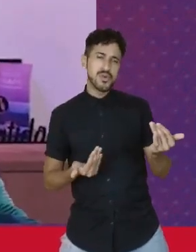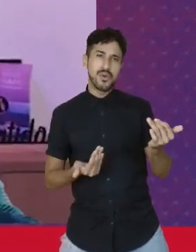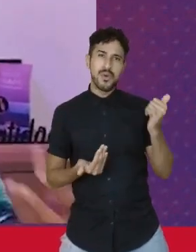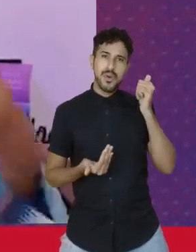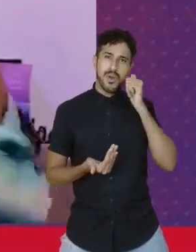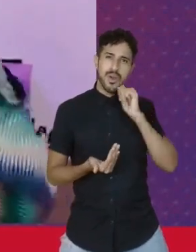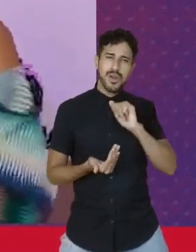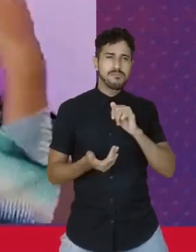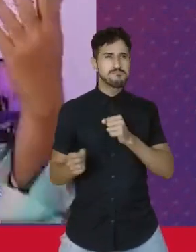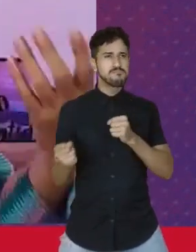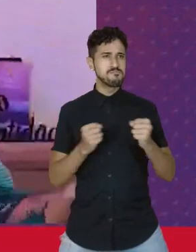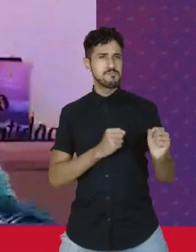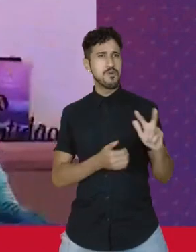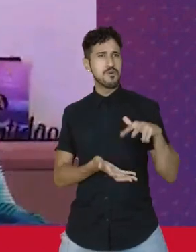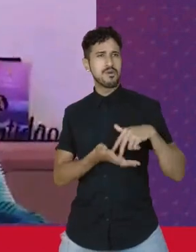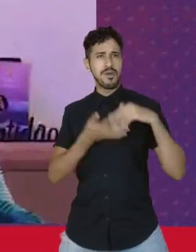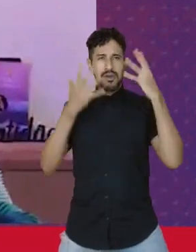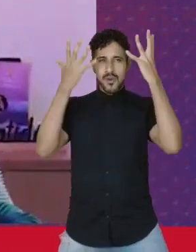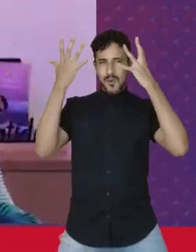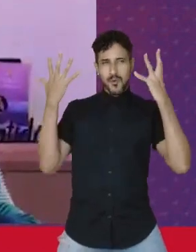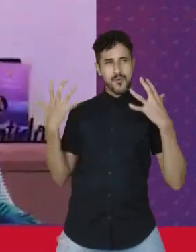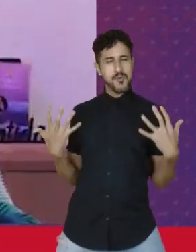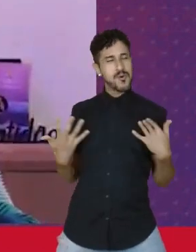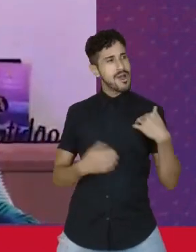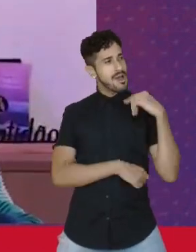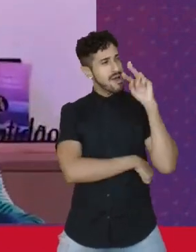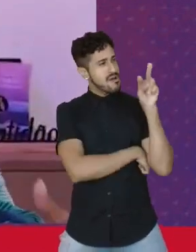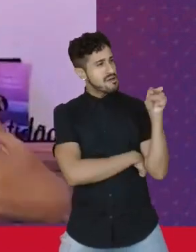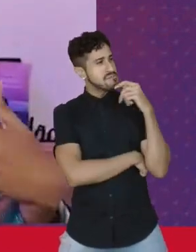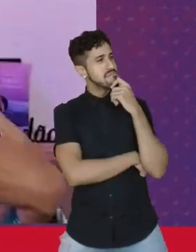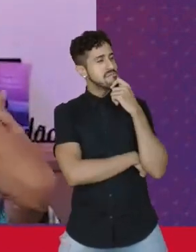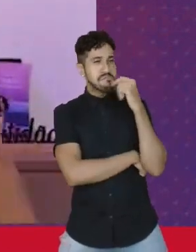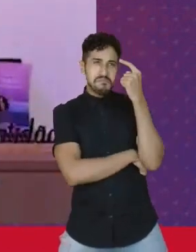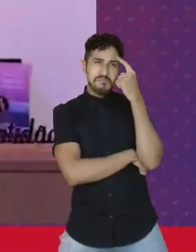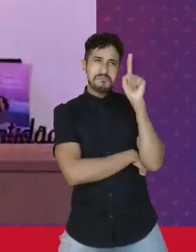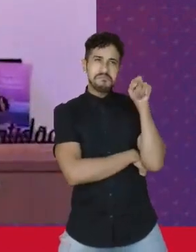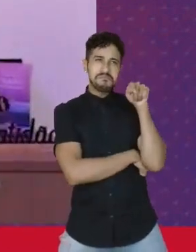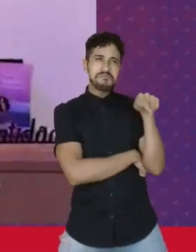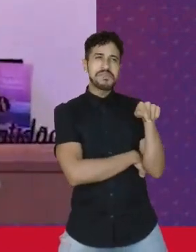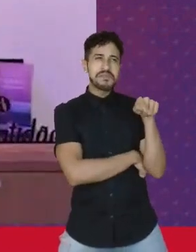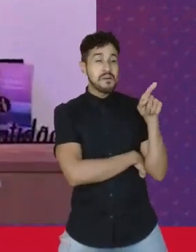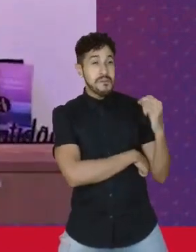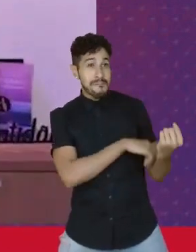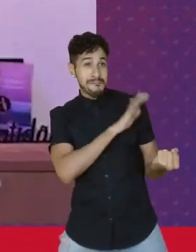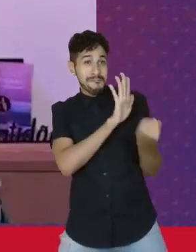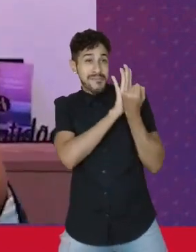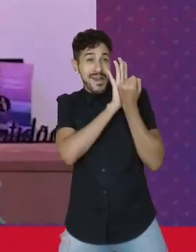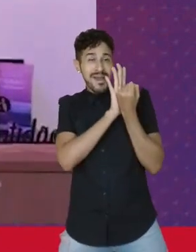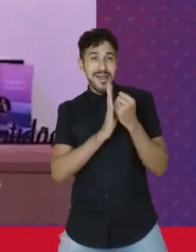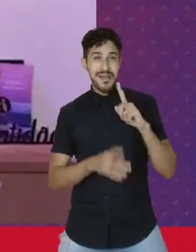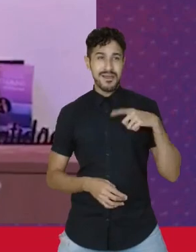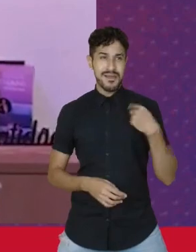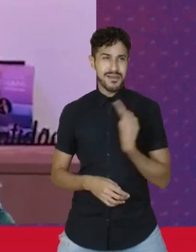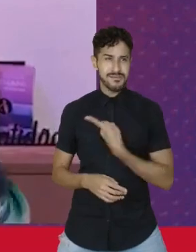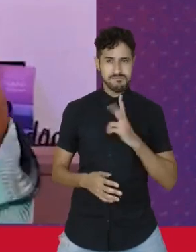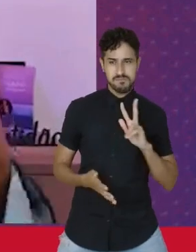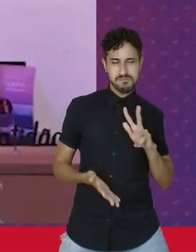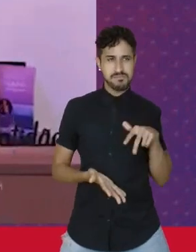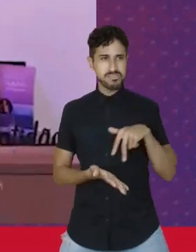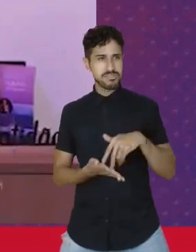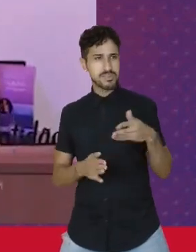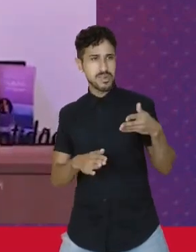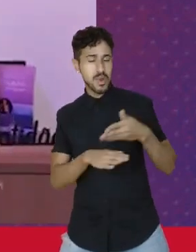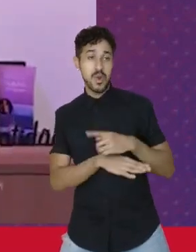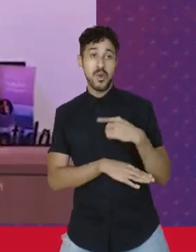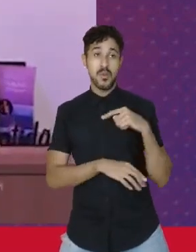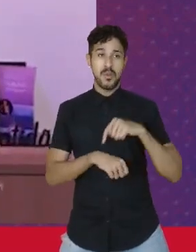empoderada, soltando os cachos, eu pensei, eu acho que o que marca a gente ocupar, ou